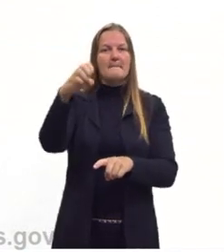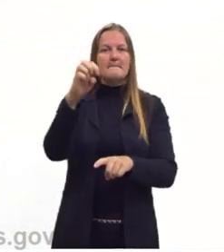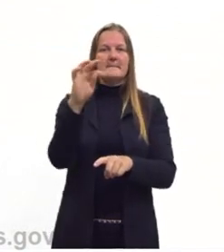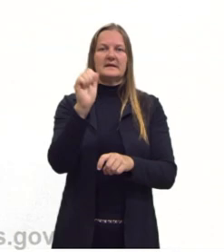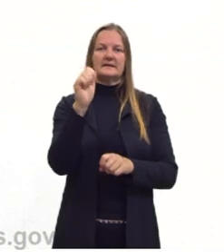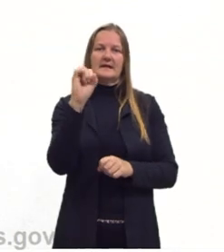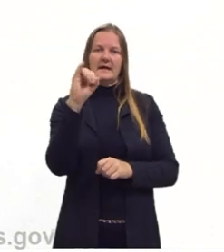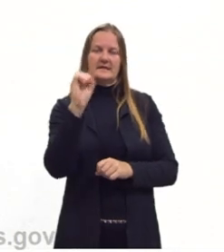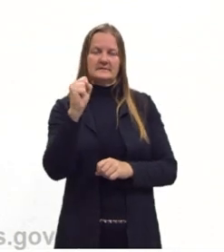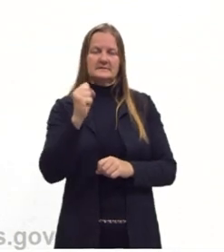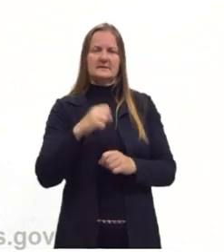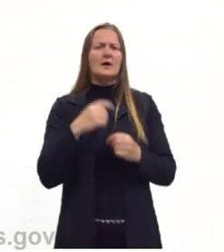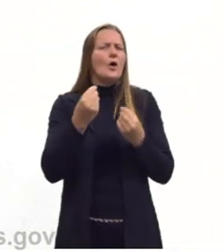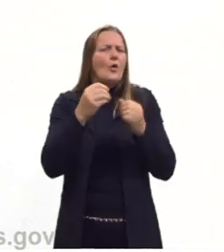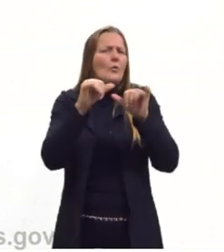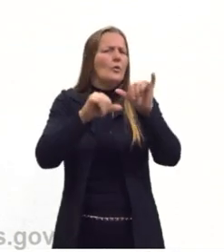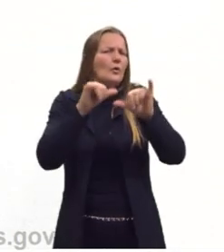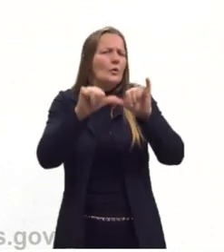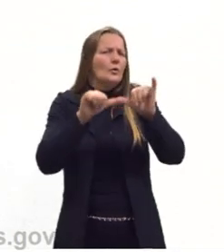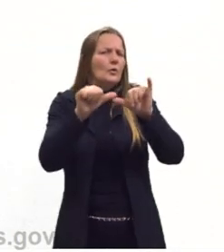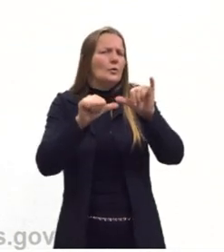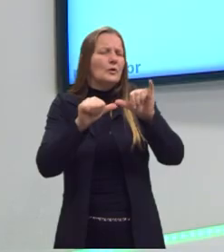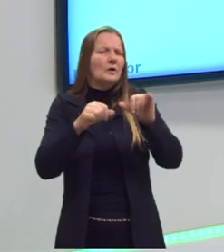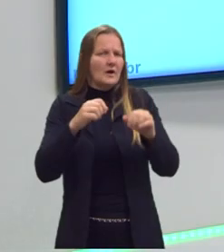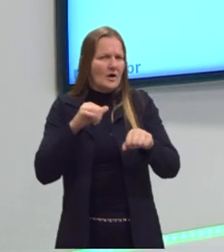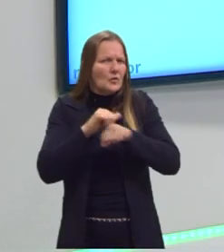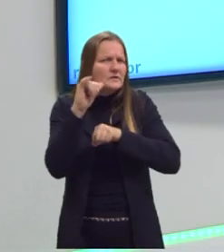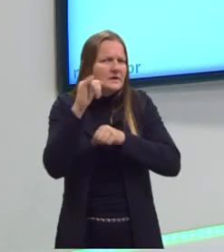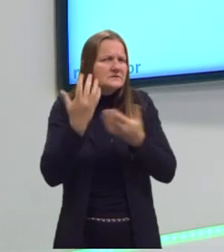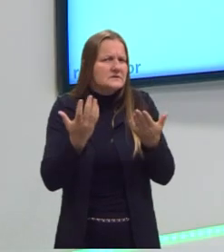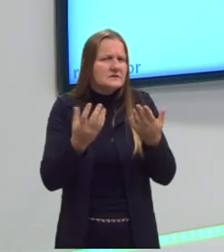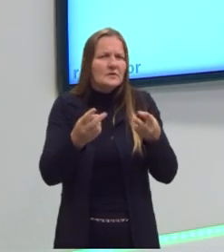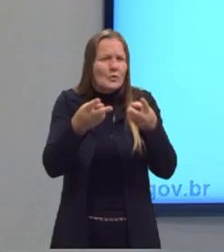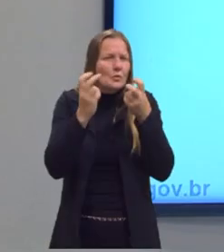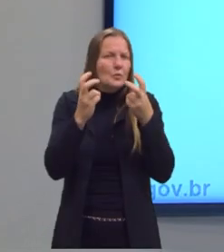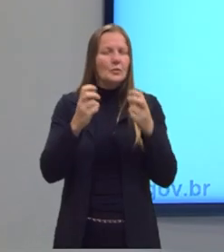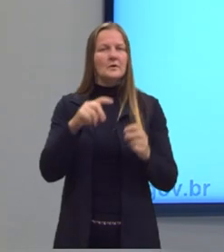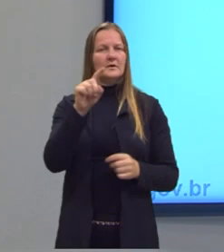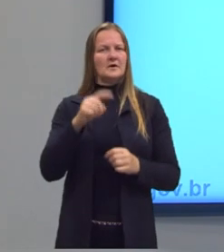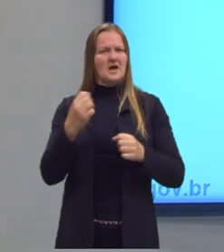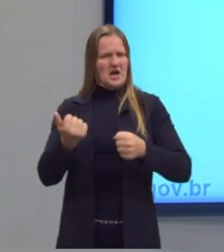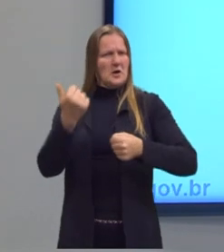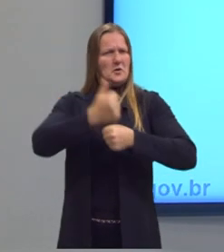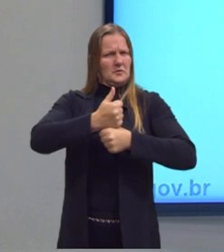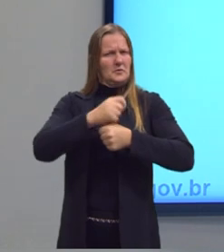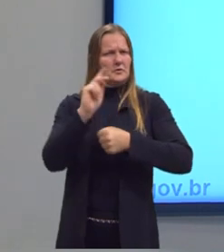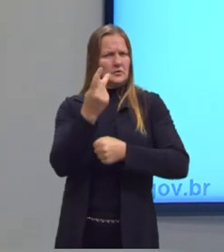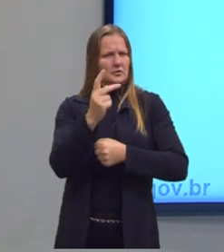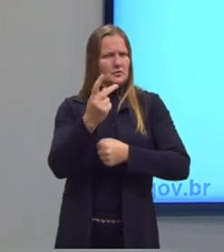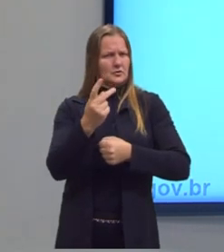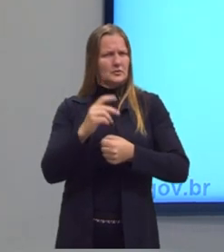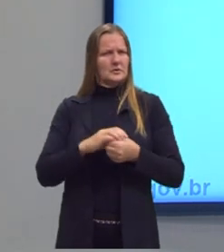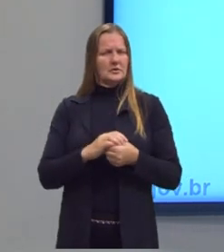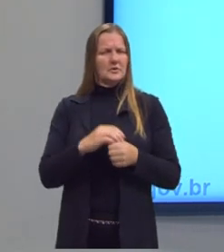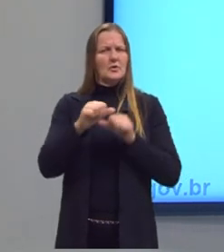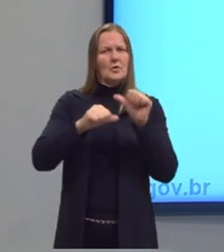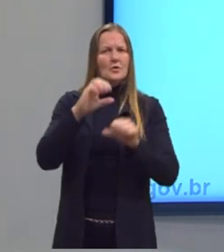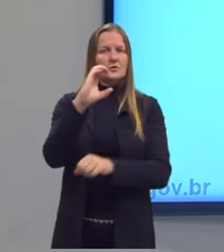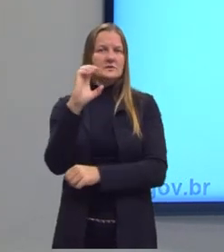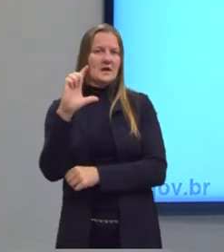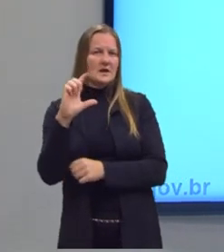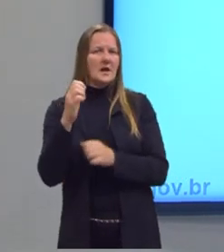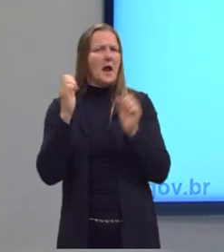Será que essa reação ocorre? Eu consigo substituir o MG pelo hidrogênio ou pelo CL?